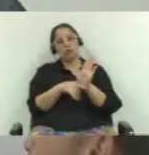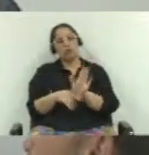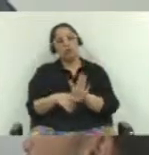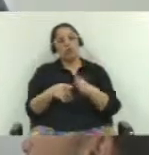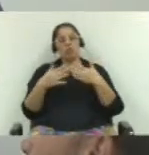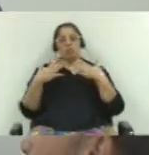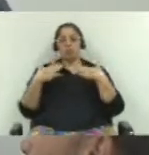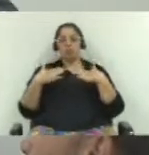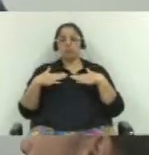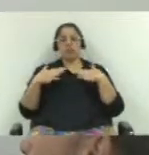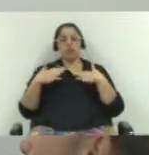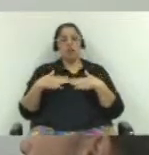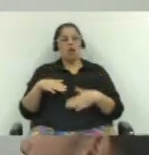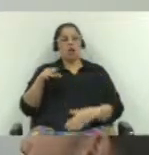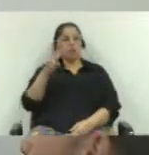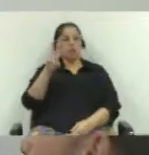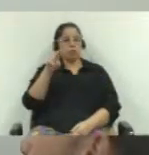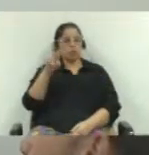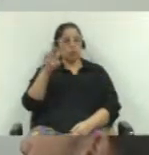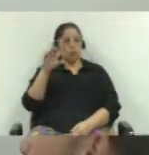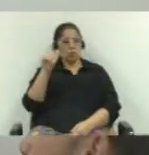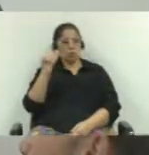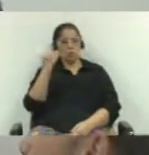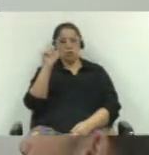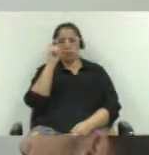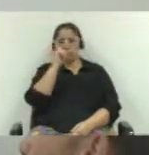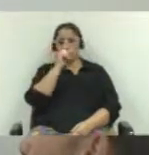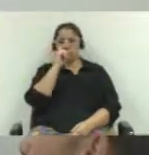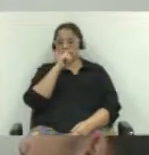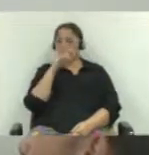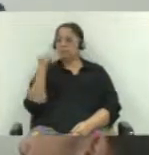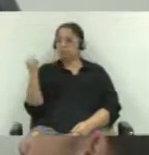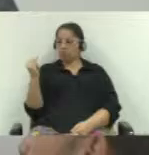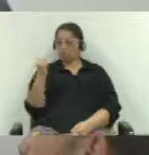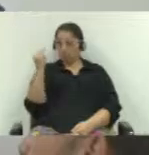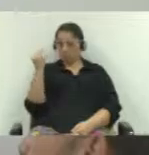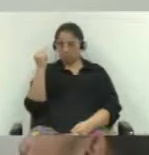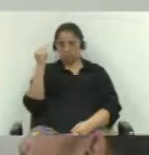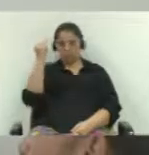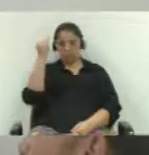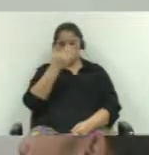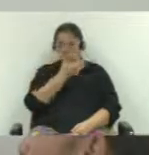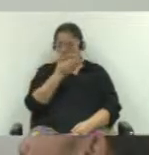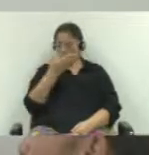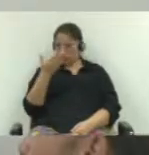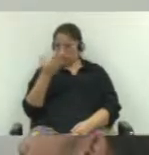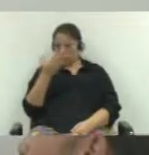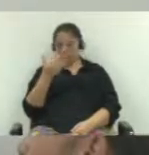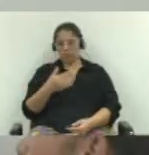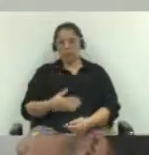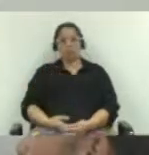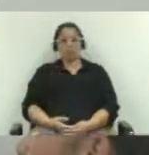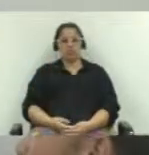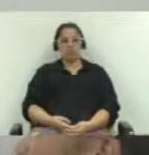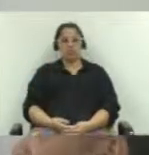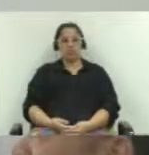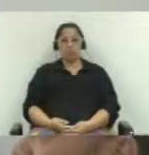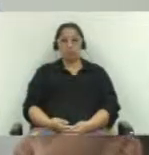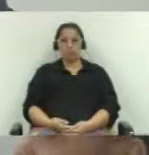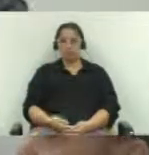acompanhado quando precisa de cobrar, gente cobra, mas tem tido essa tranquilidade para explicar para as pessoas, nunca mentiu